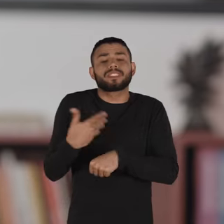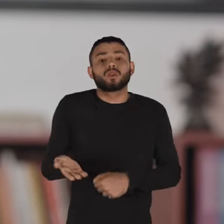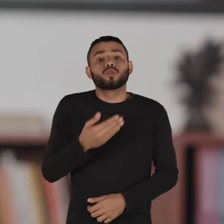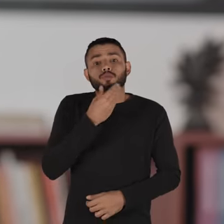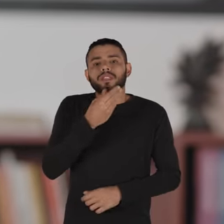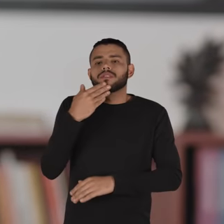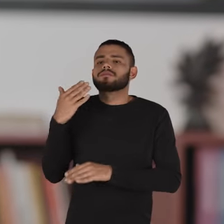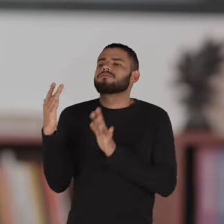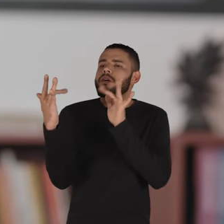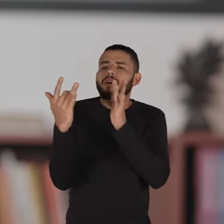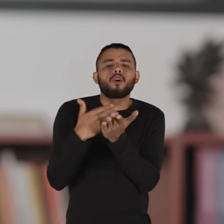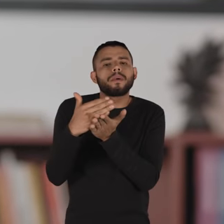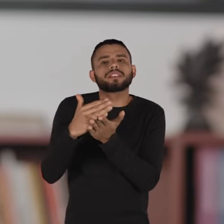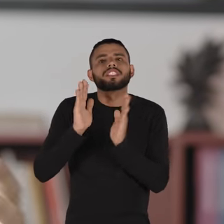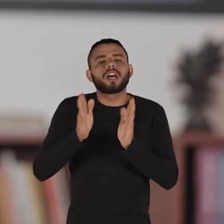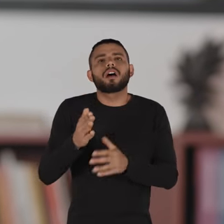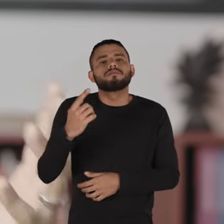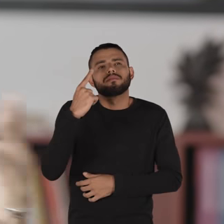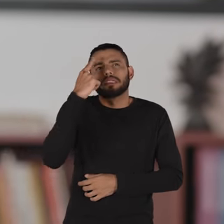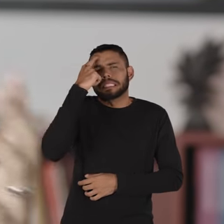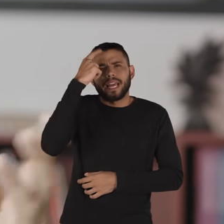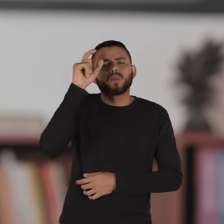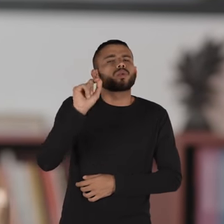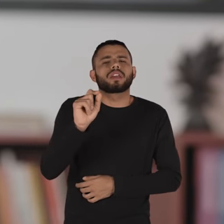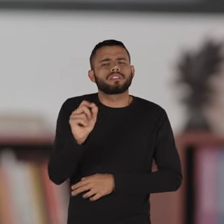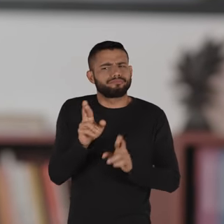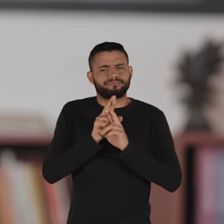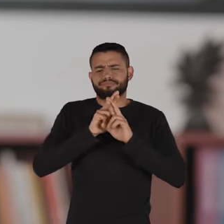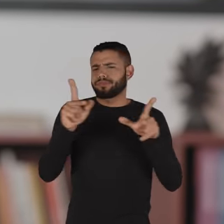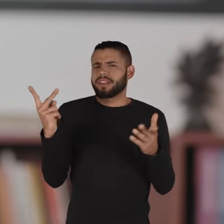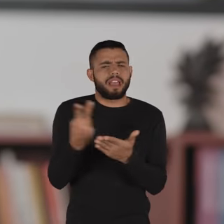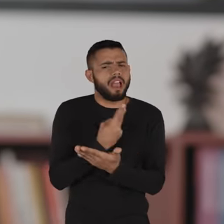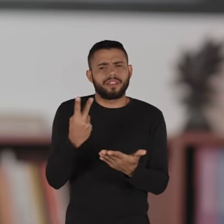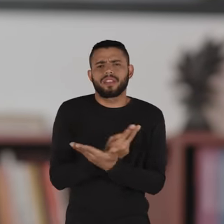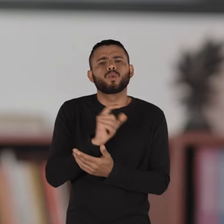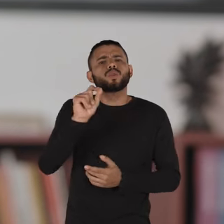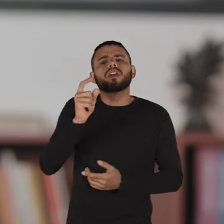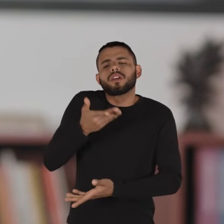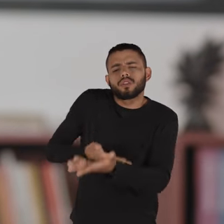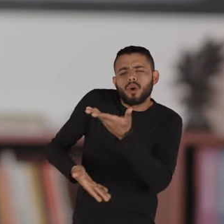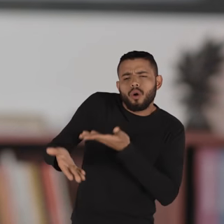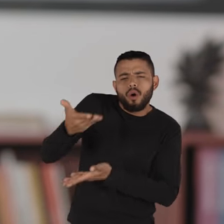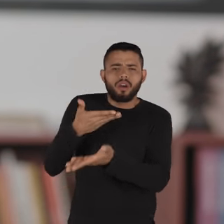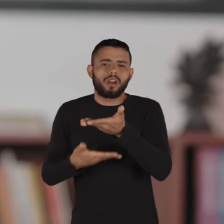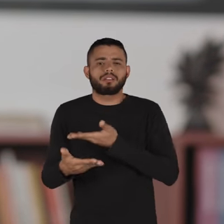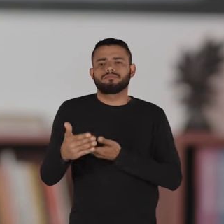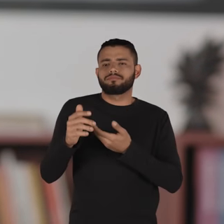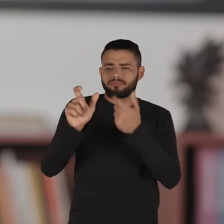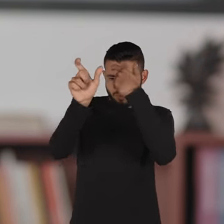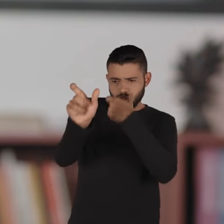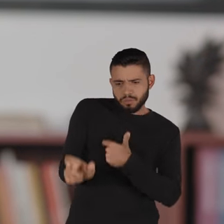né? Então esses meninos vão para as relações com uma ideia muito distorcida do que é uma possibilidade de troca